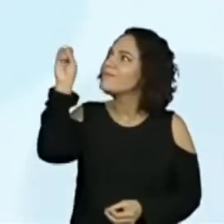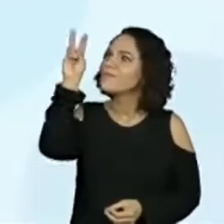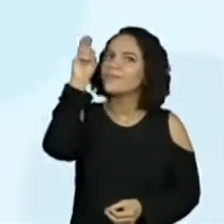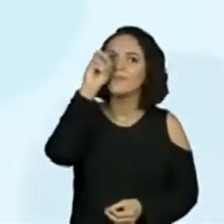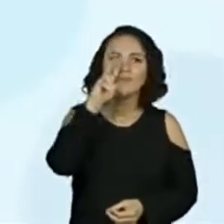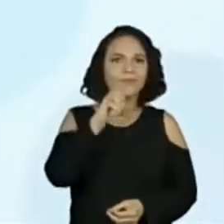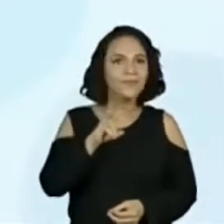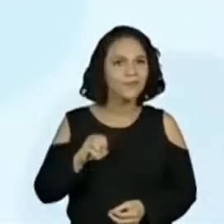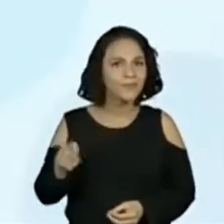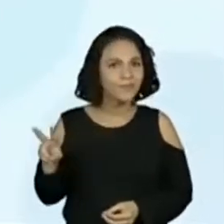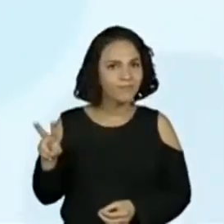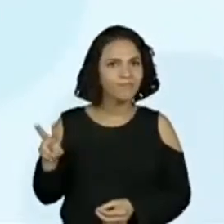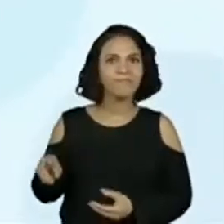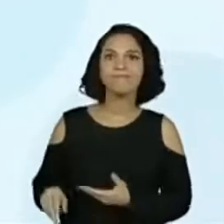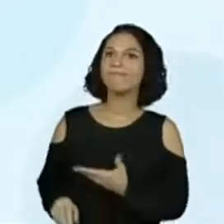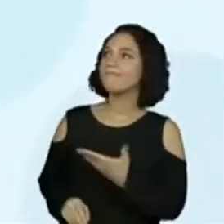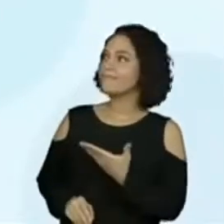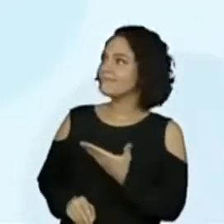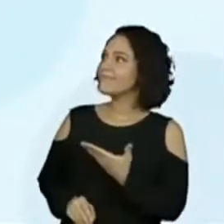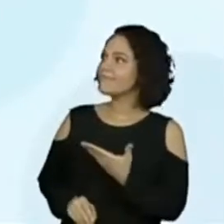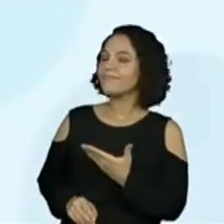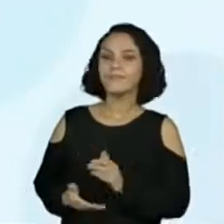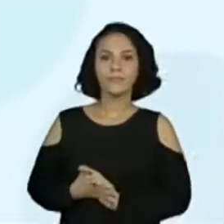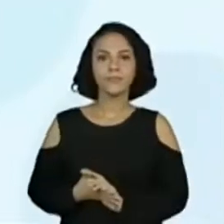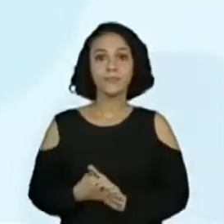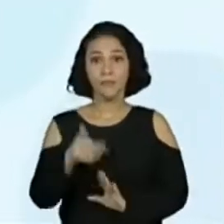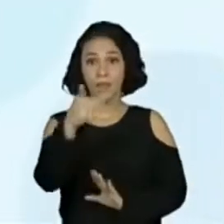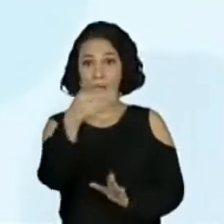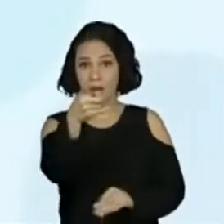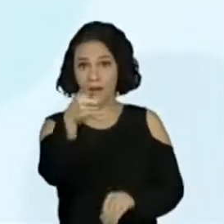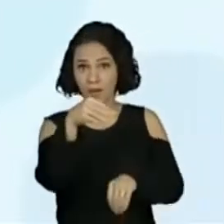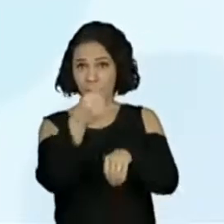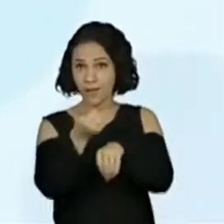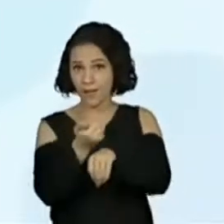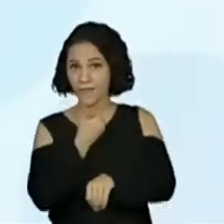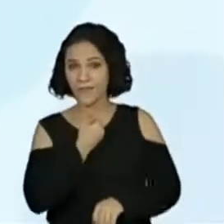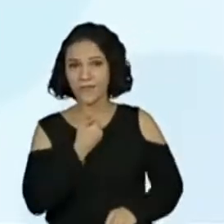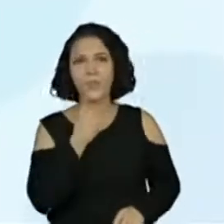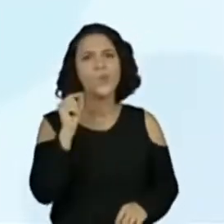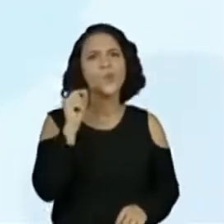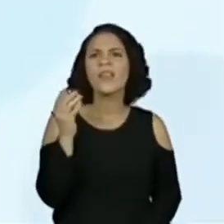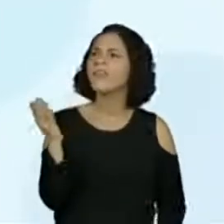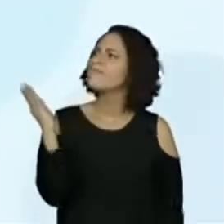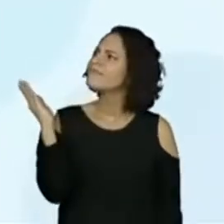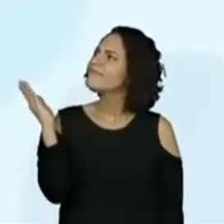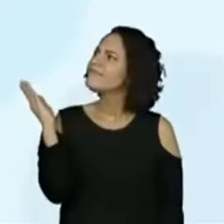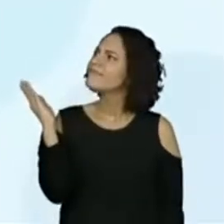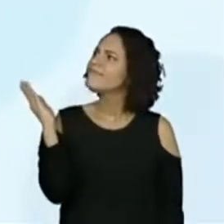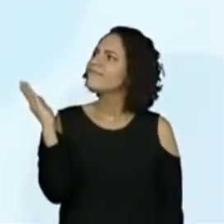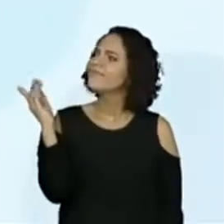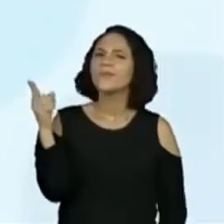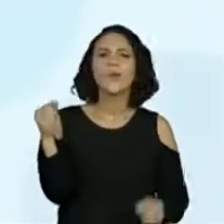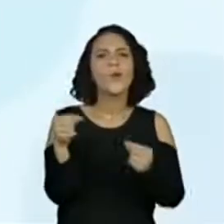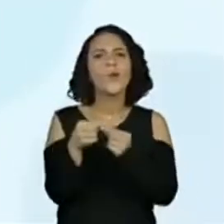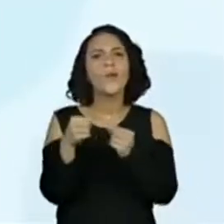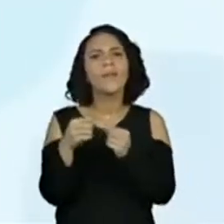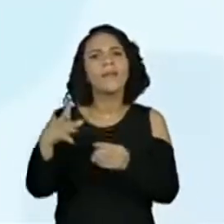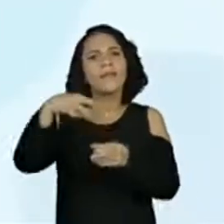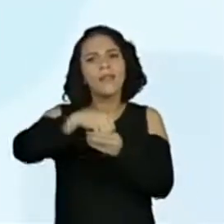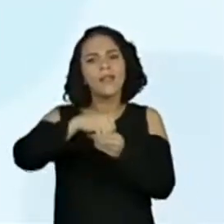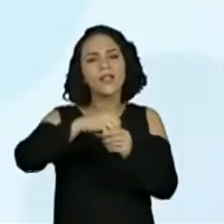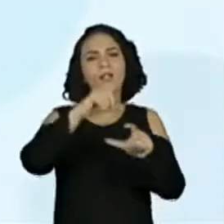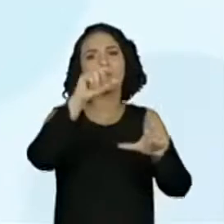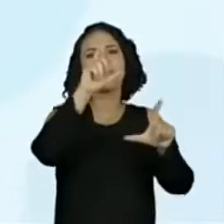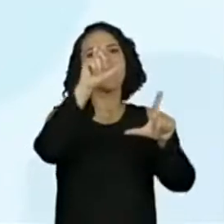tela de vocês. E eu quero que vocês me digam o que é isso aí dentro das histórias em